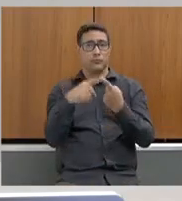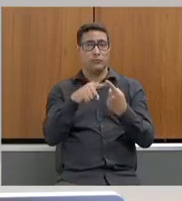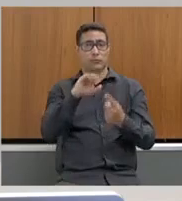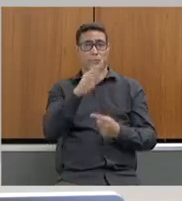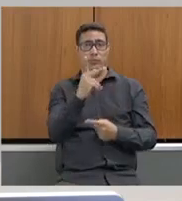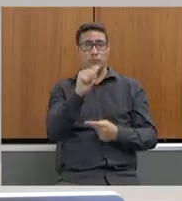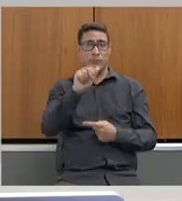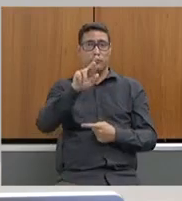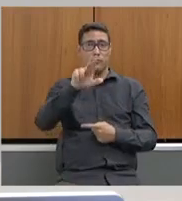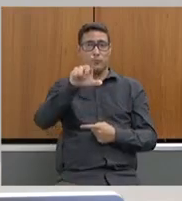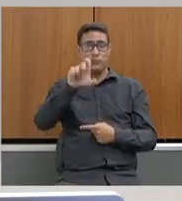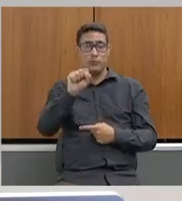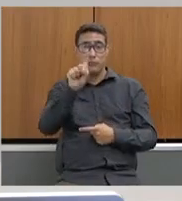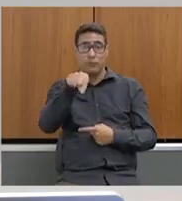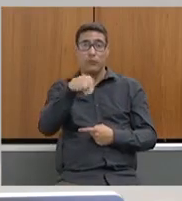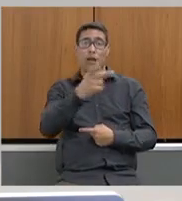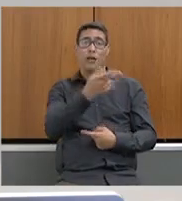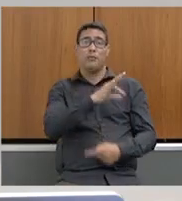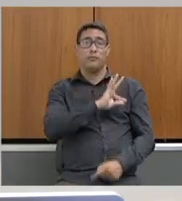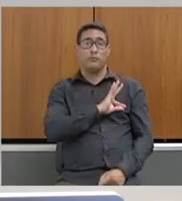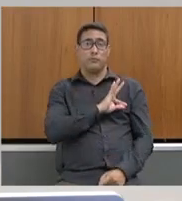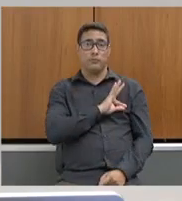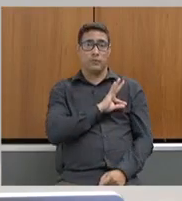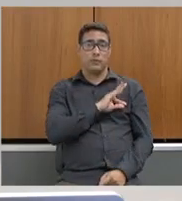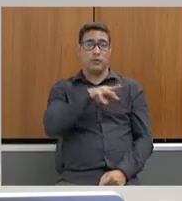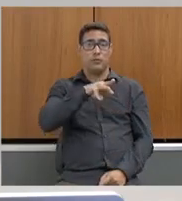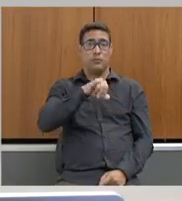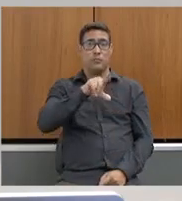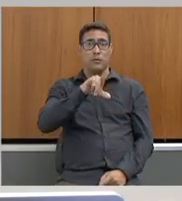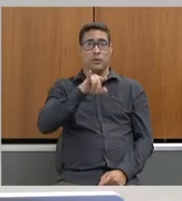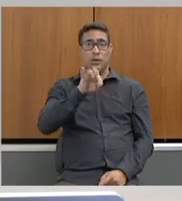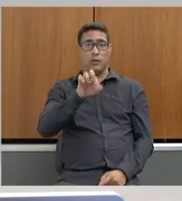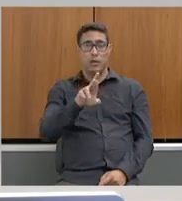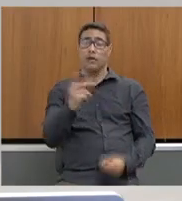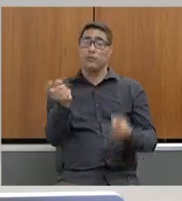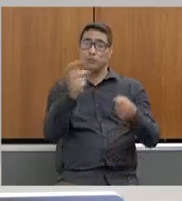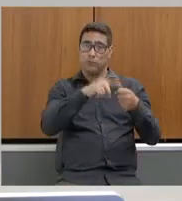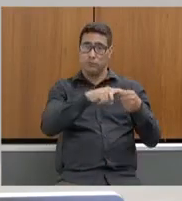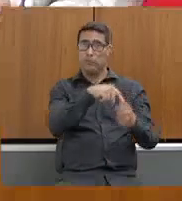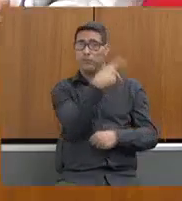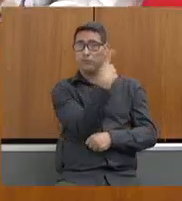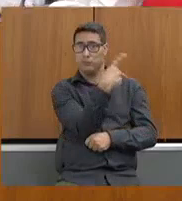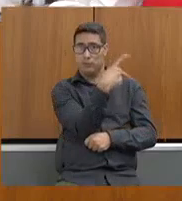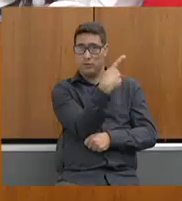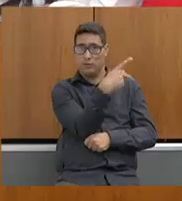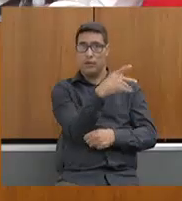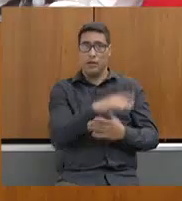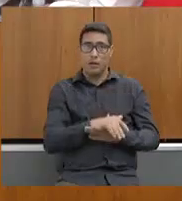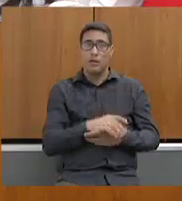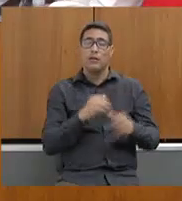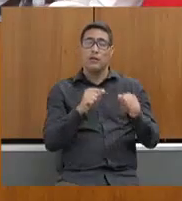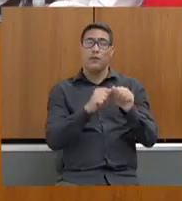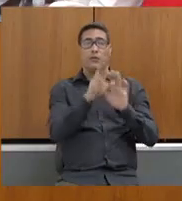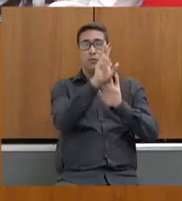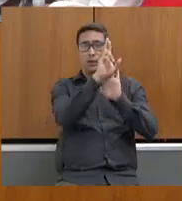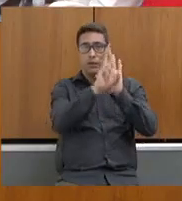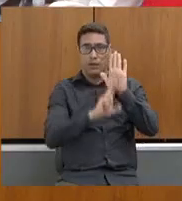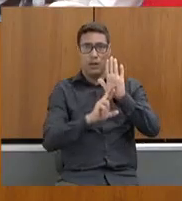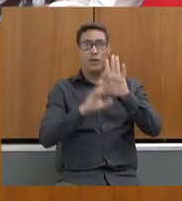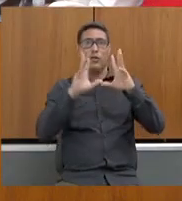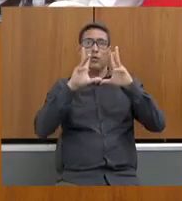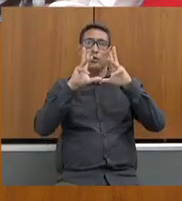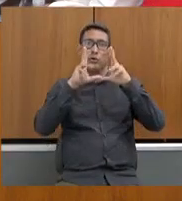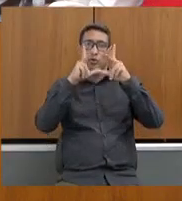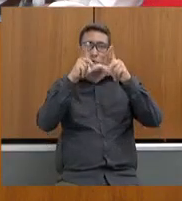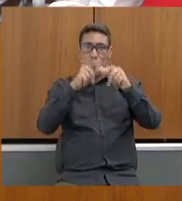é policial militar. Então, ele foi devolvido para a Polícia Militar. Nós fizemos um relato de tudo o que